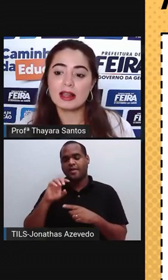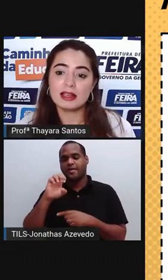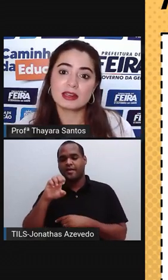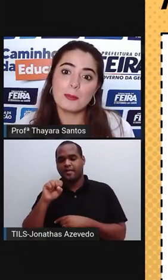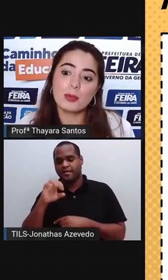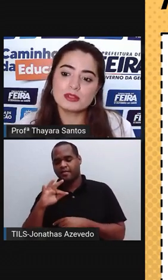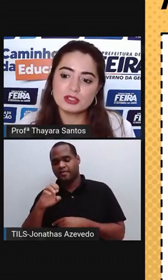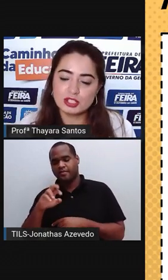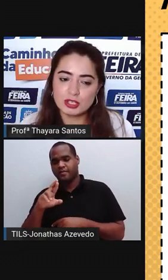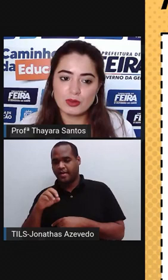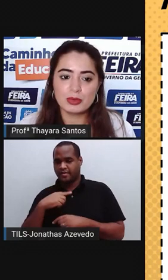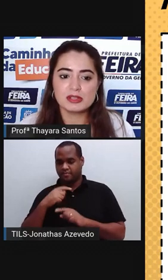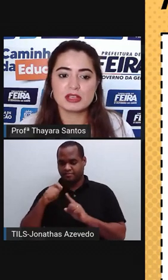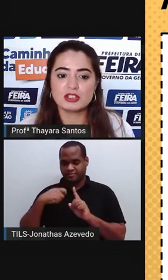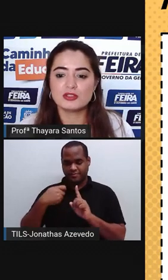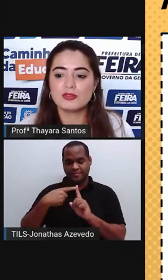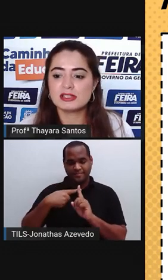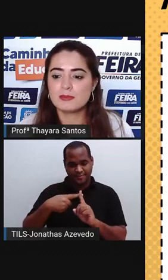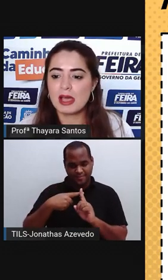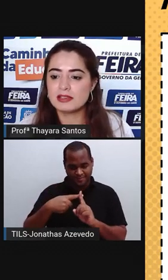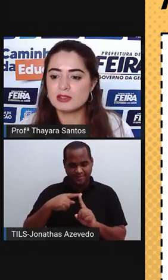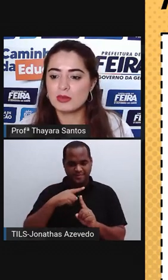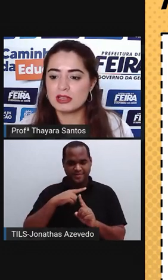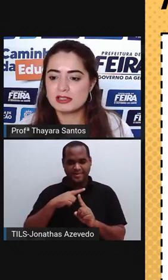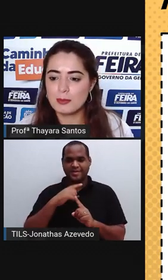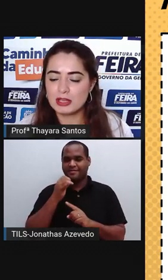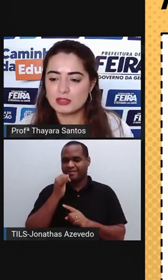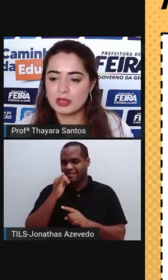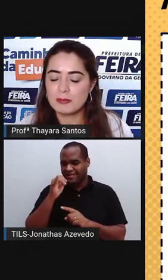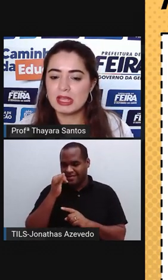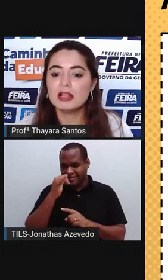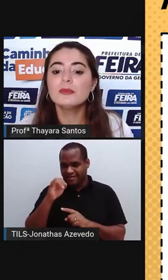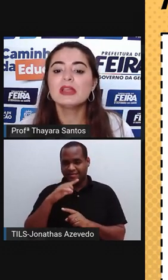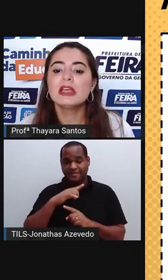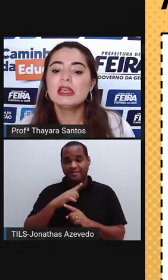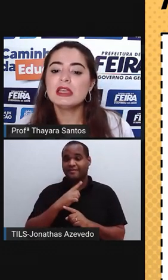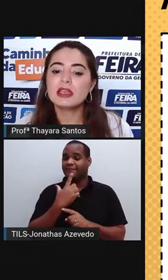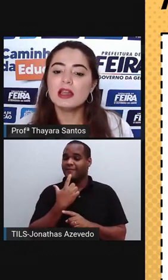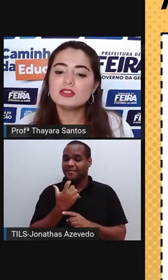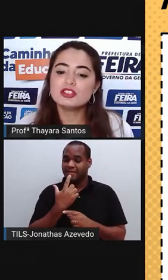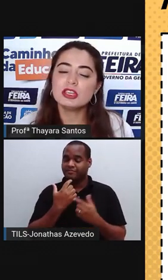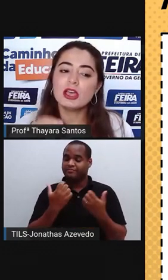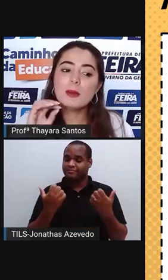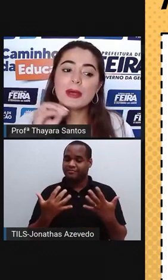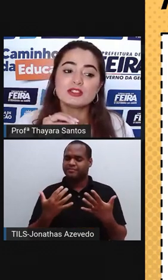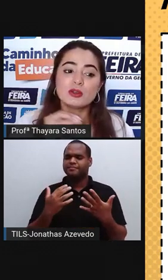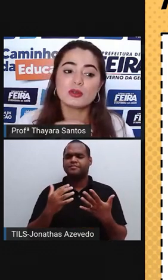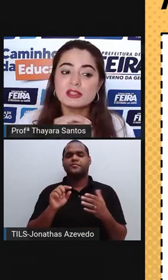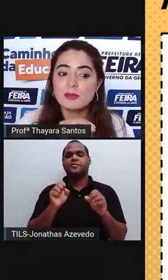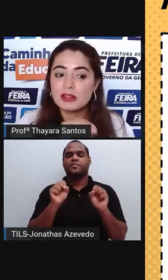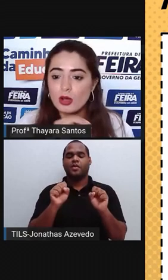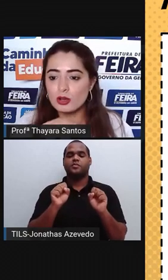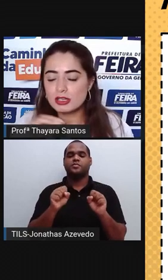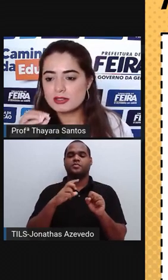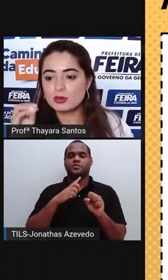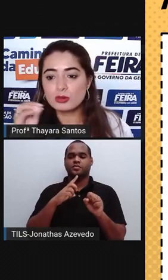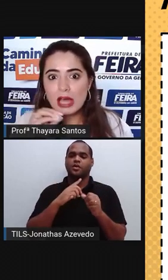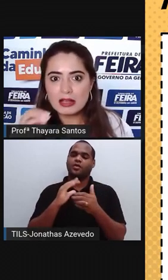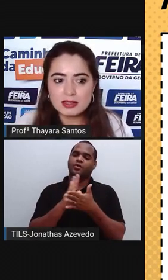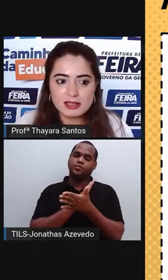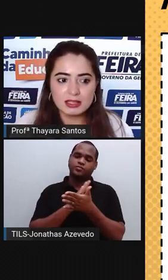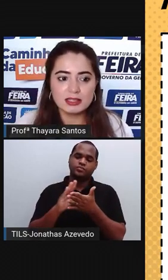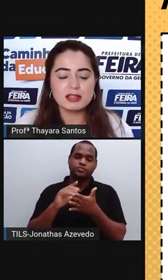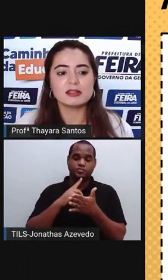a carga elétrica positiva, por isso que a gente tivesse mais um aí nessa parte vermelha e que ele tinha partículas menores